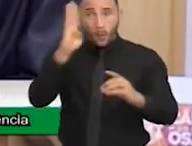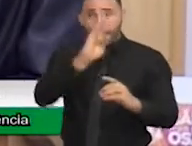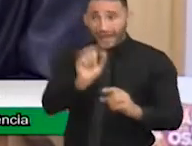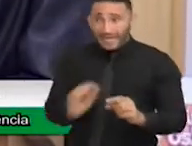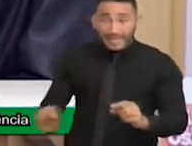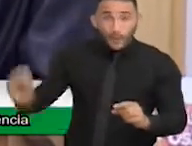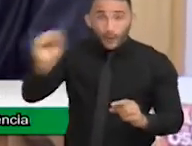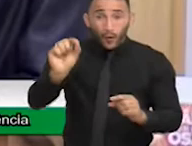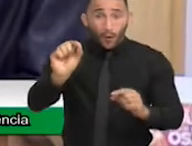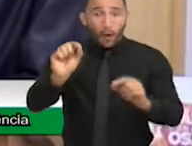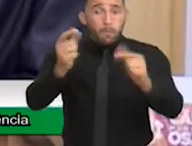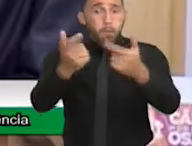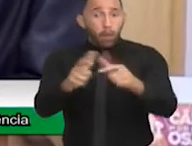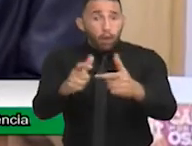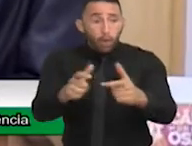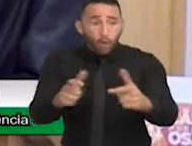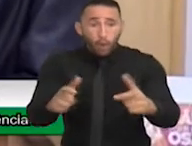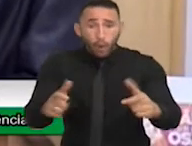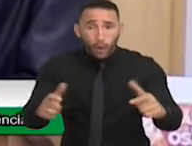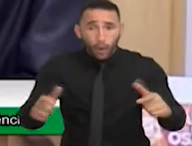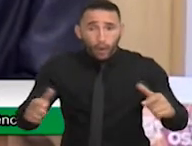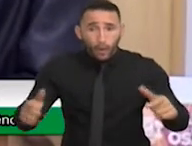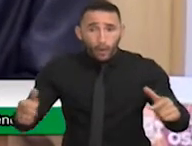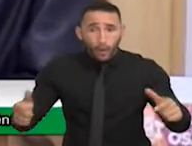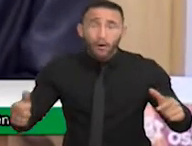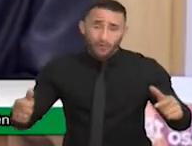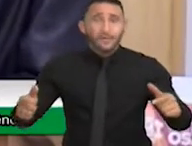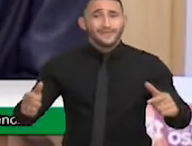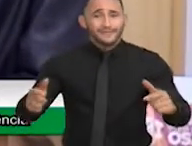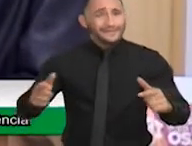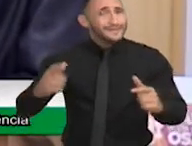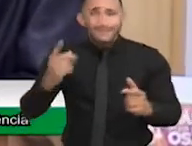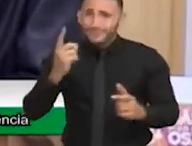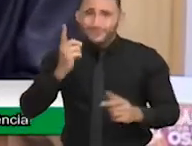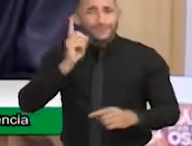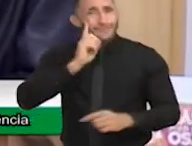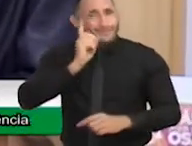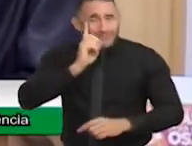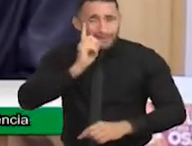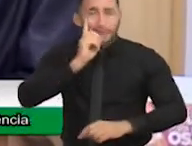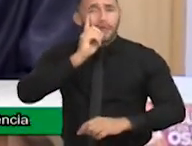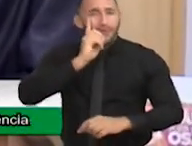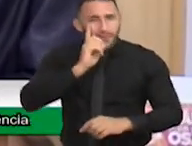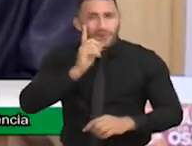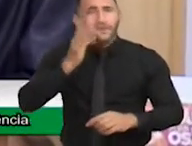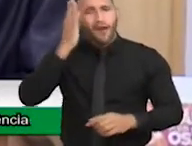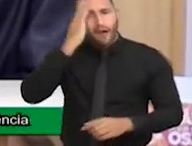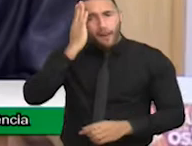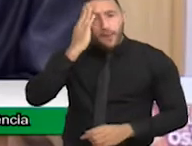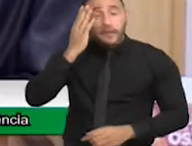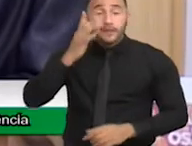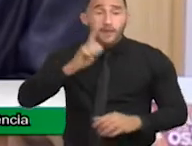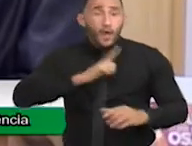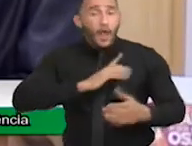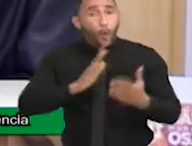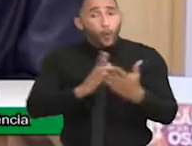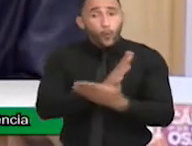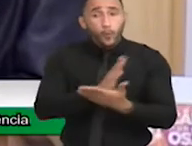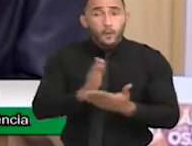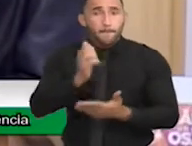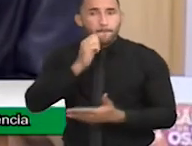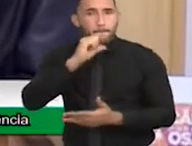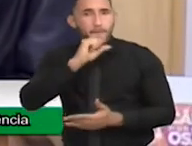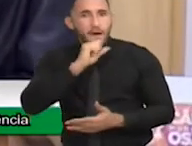sensorial, cresce cada vez mais. cresce cada vez mais. Tem pais e mães aqui que têm já dois filhos